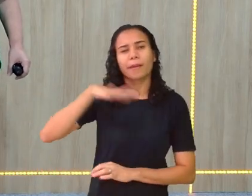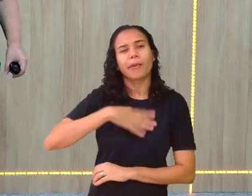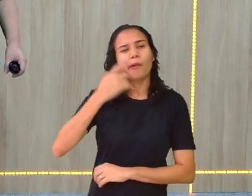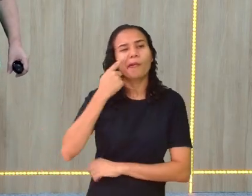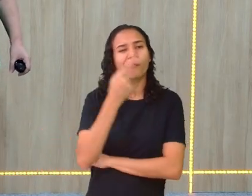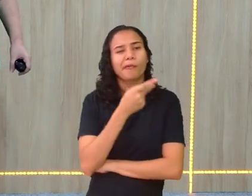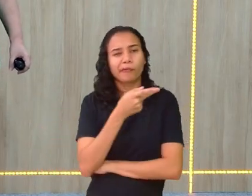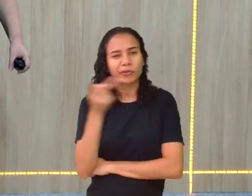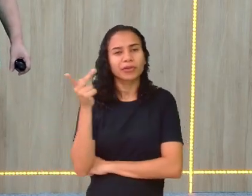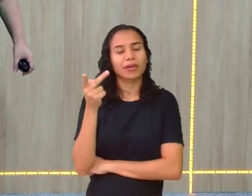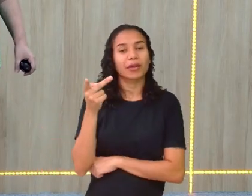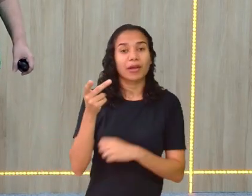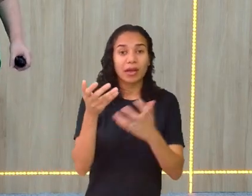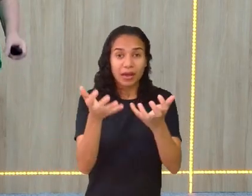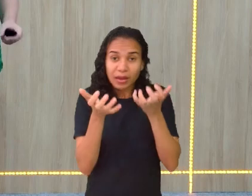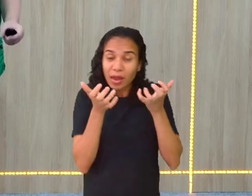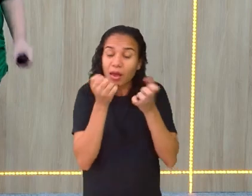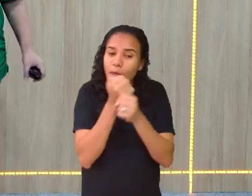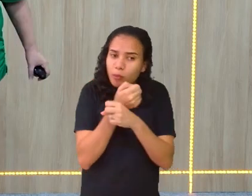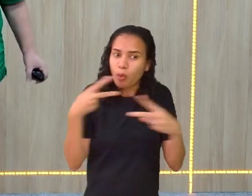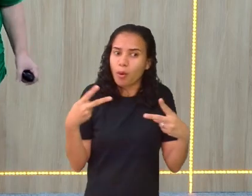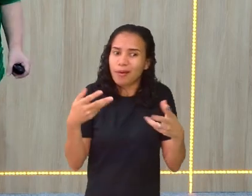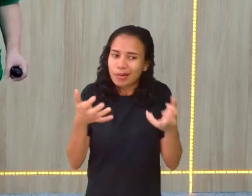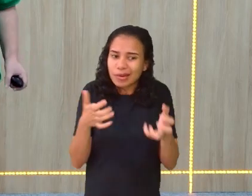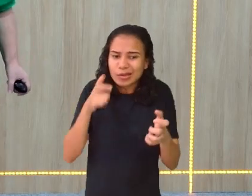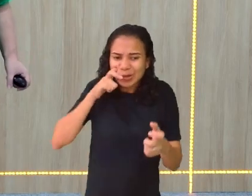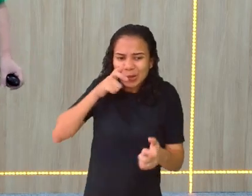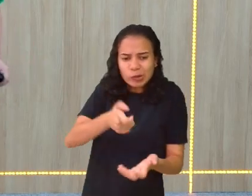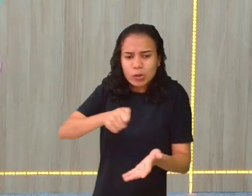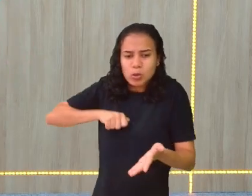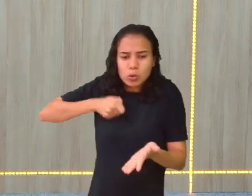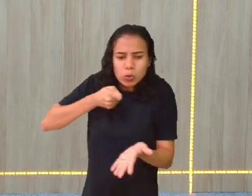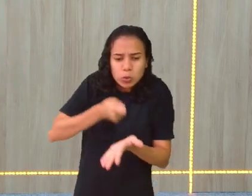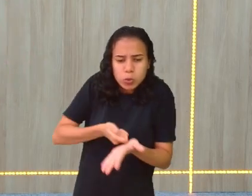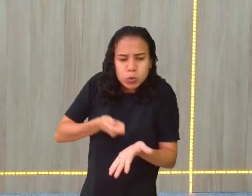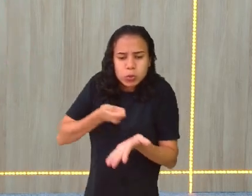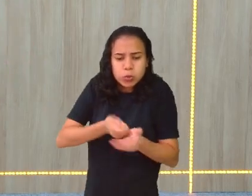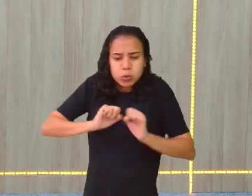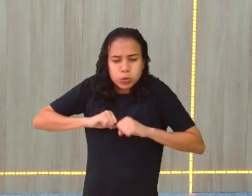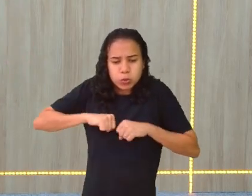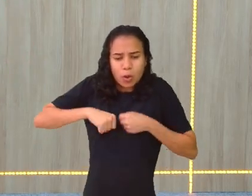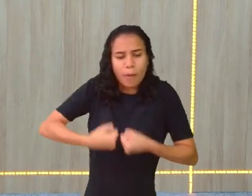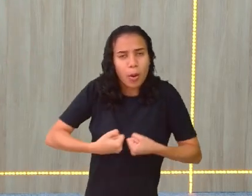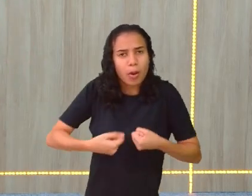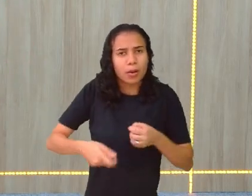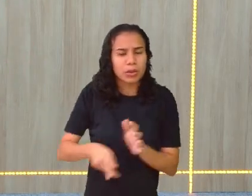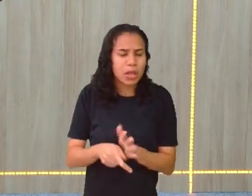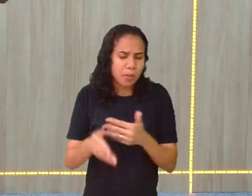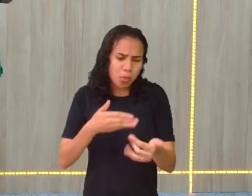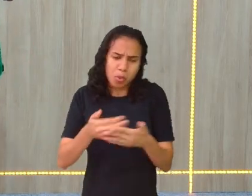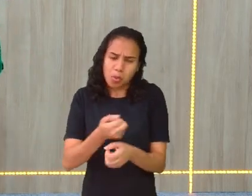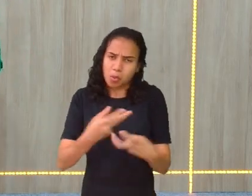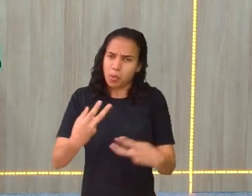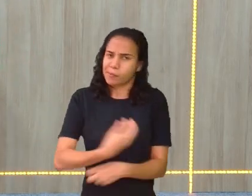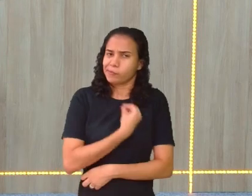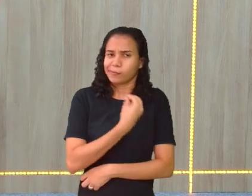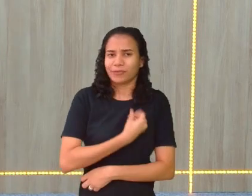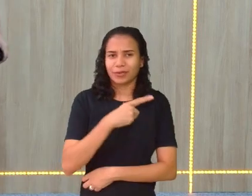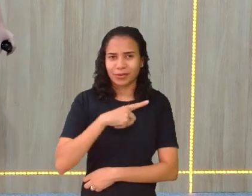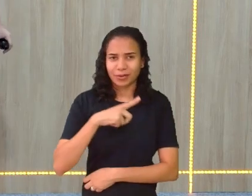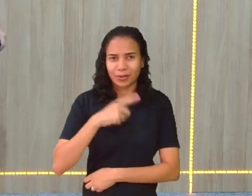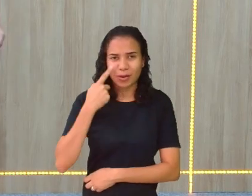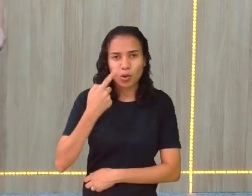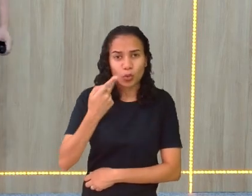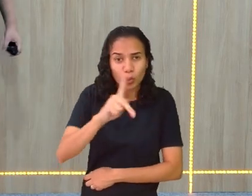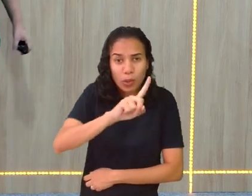você quer uma coisa e você vai, persiste, persiste, qualquer coisa, isso é na vida. Se